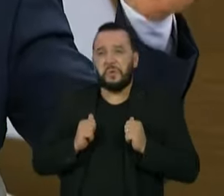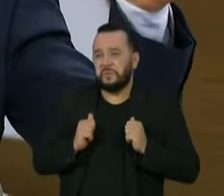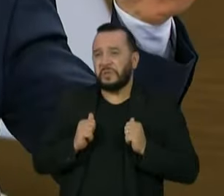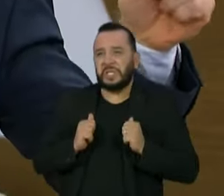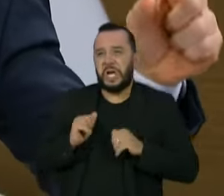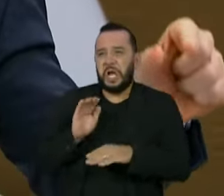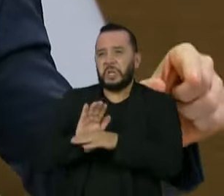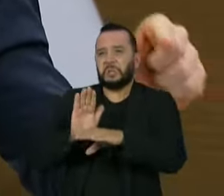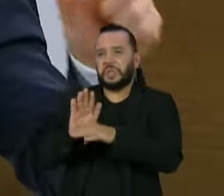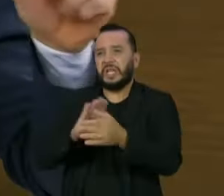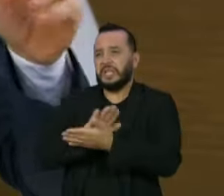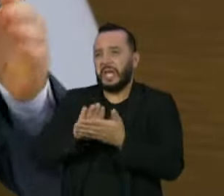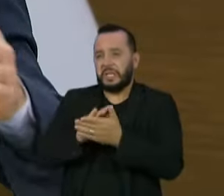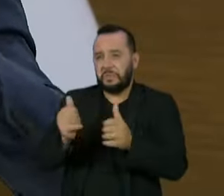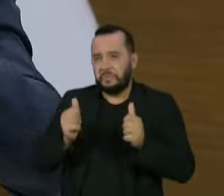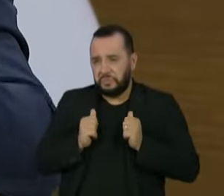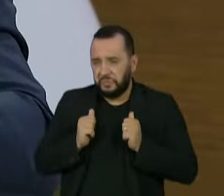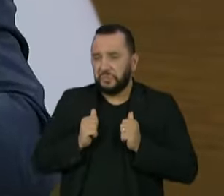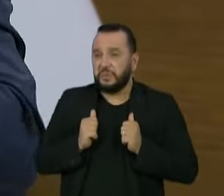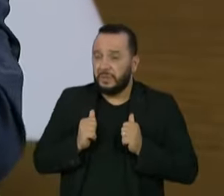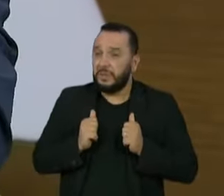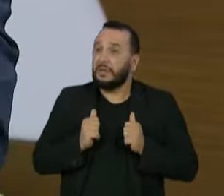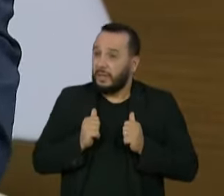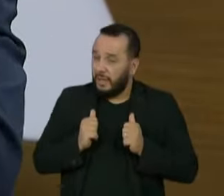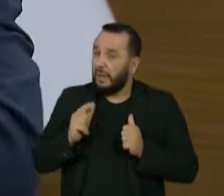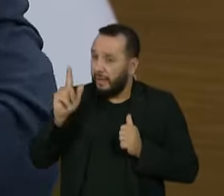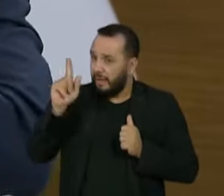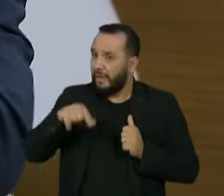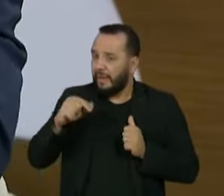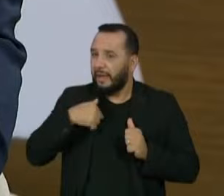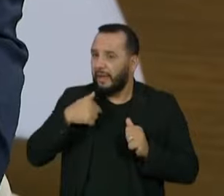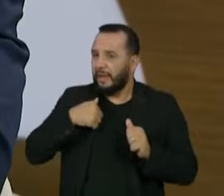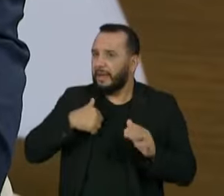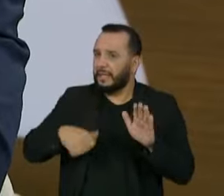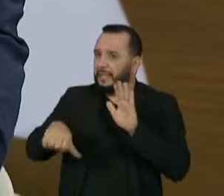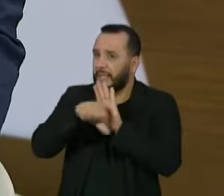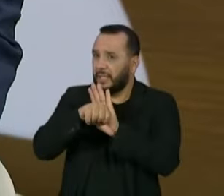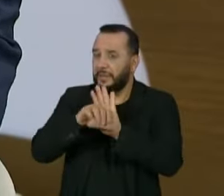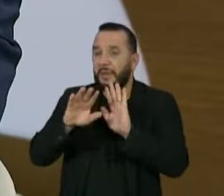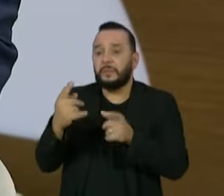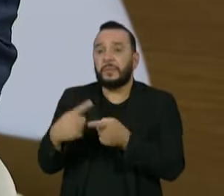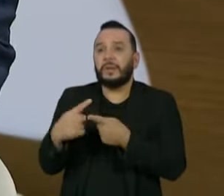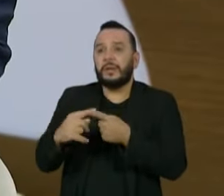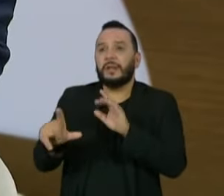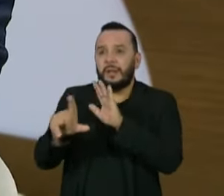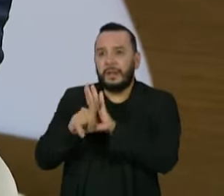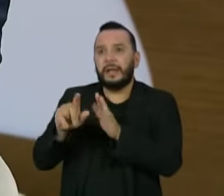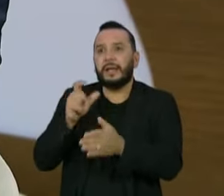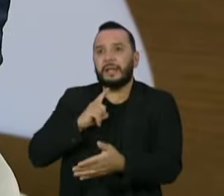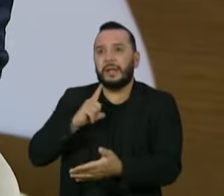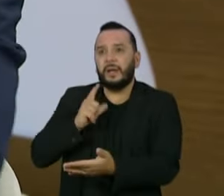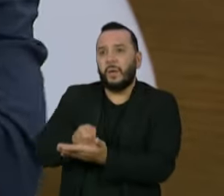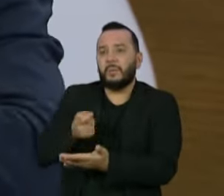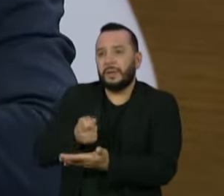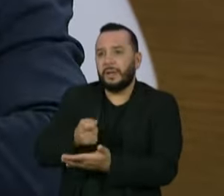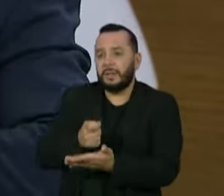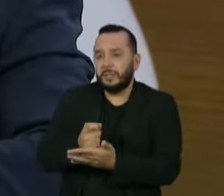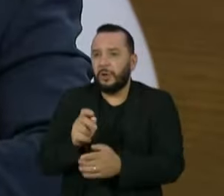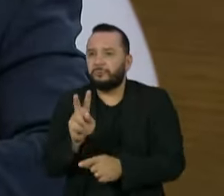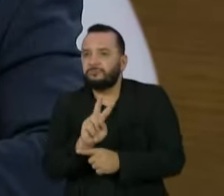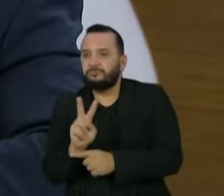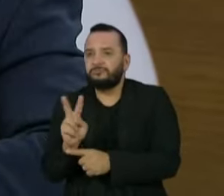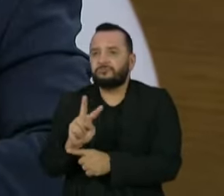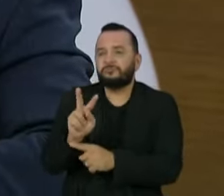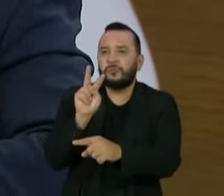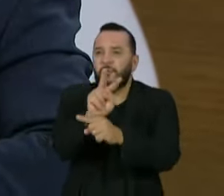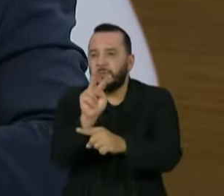diz a omissão é penalmente relevante quando a gente tem a por lei obrigação de proteção, vigilância e cuidado. E o que ele fez com